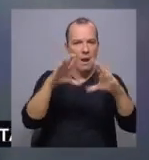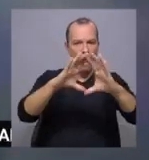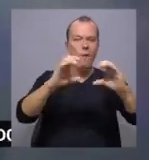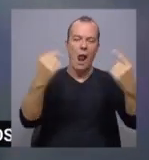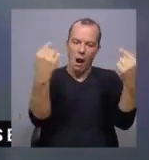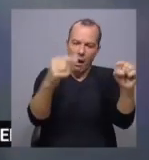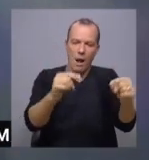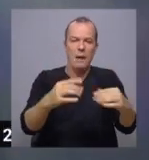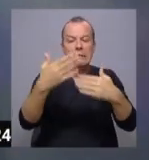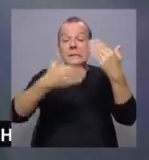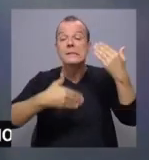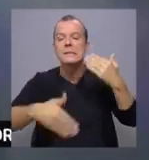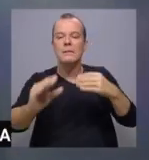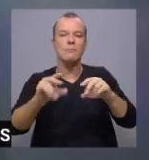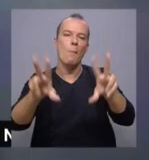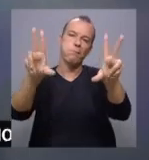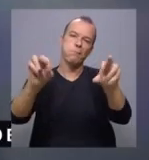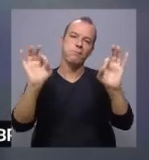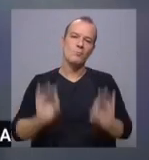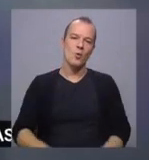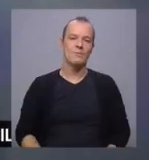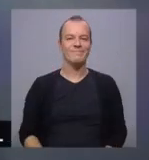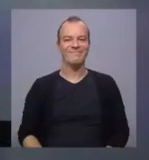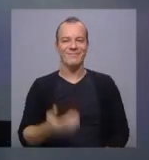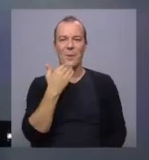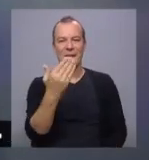depois a partir daí céu pouco nublado. Obrigada, até amanhã. Até amanhã.